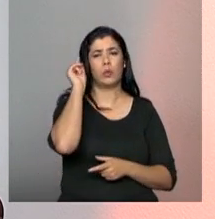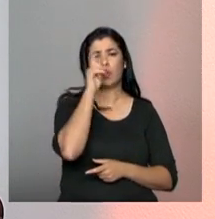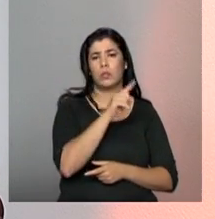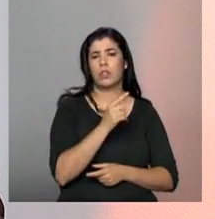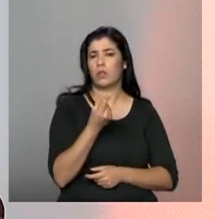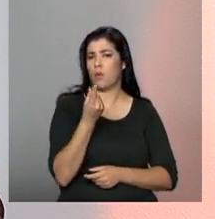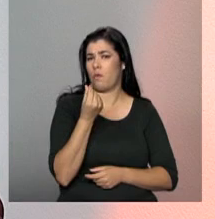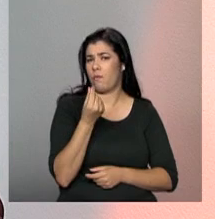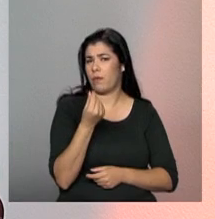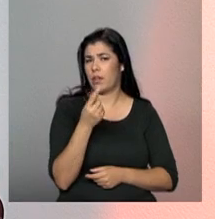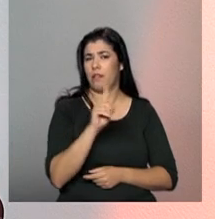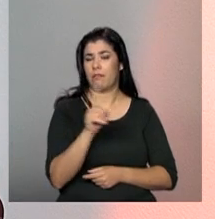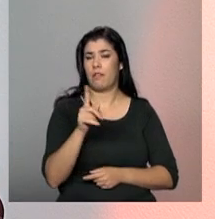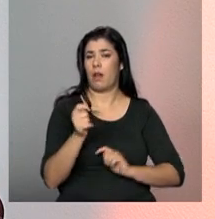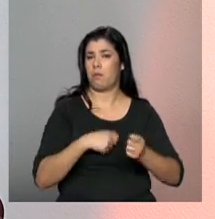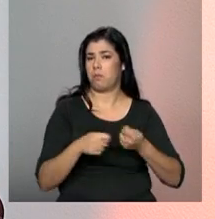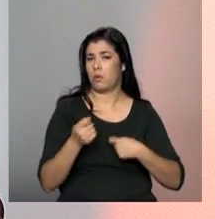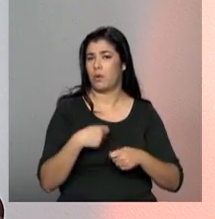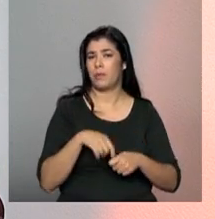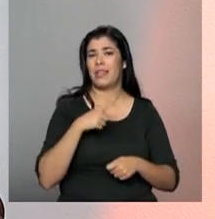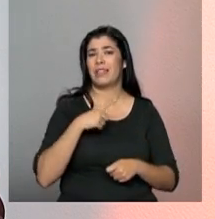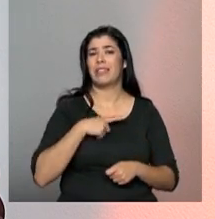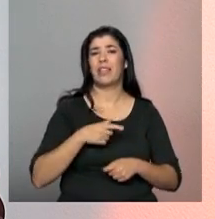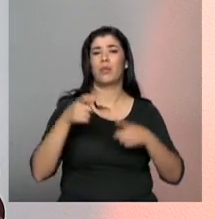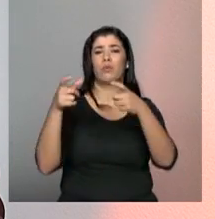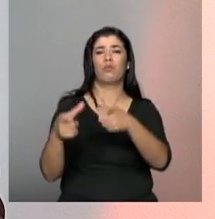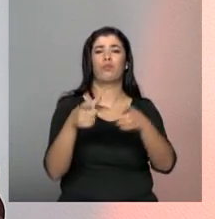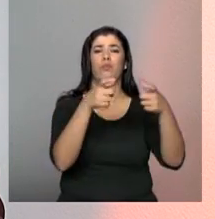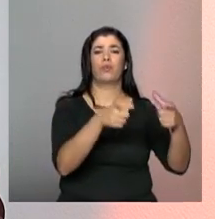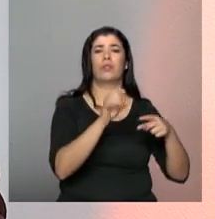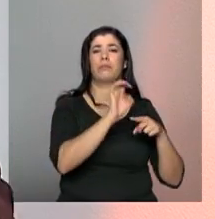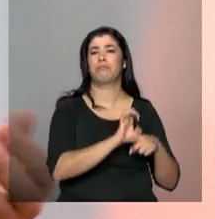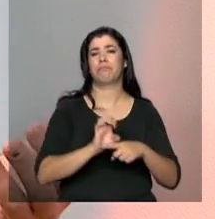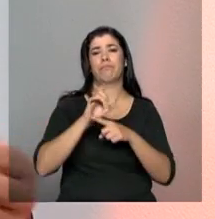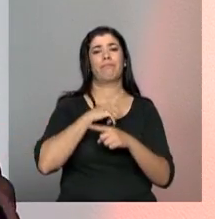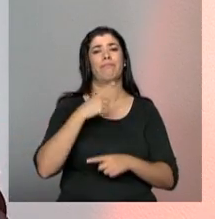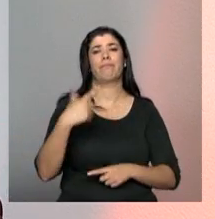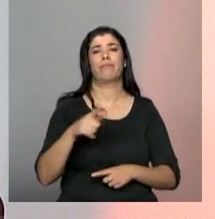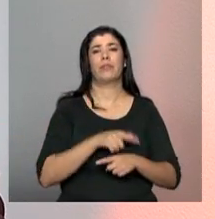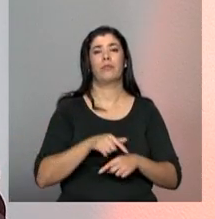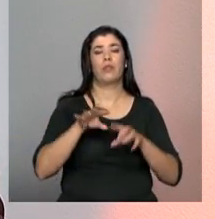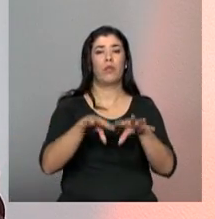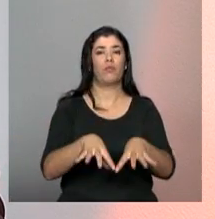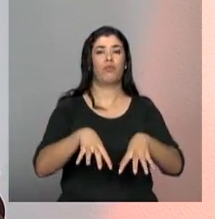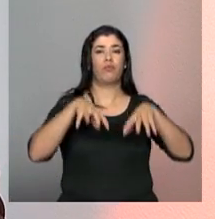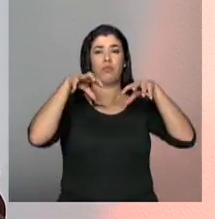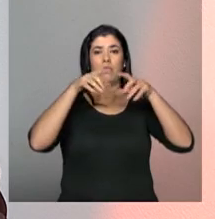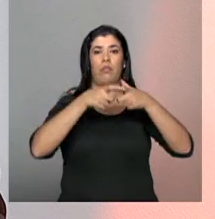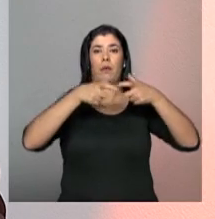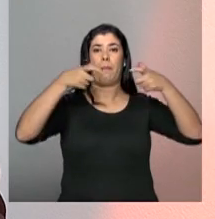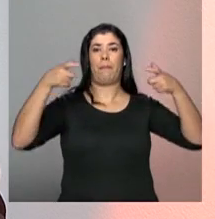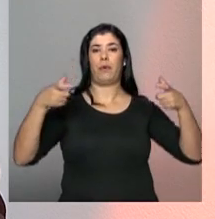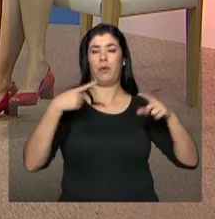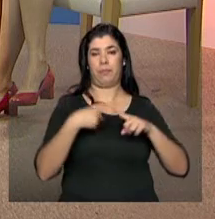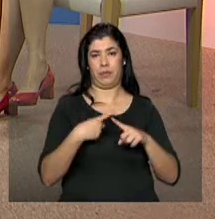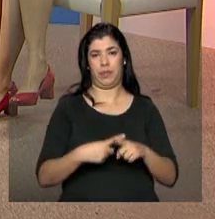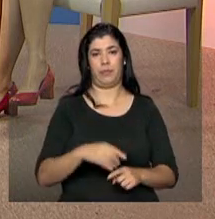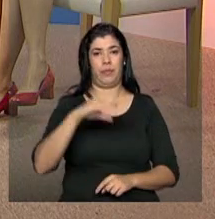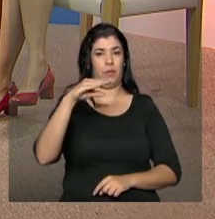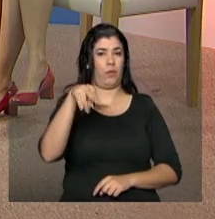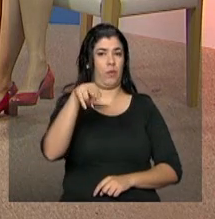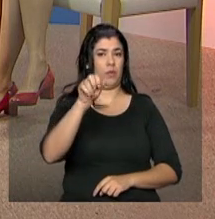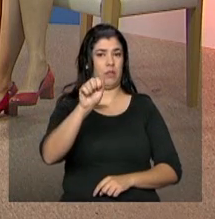a questão de estrutura mesmo. Tem Estado que não tem espaços grandes para grandes públicos, principalmente porque o CNS faz uma série de